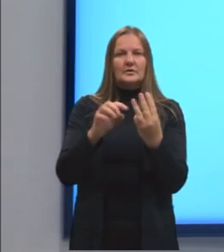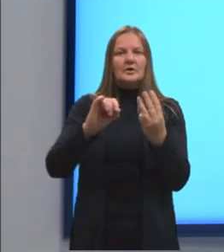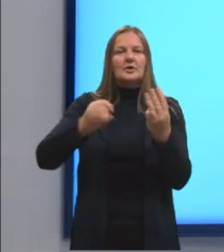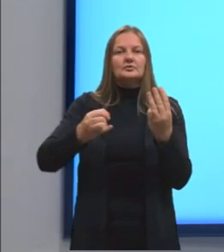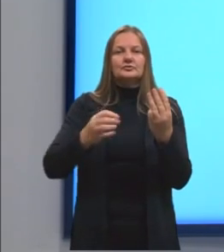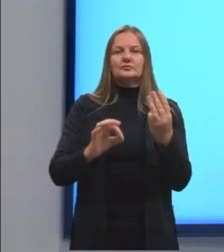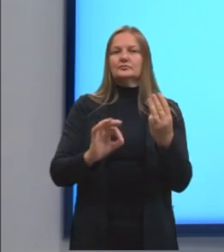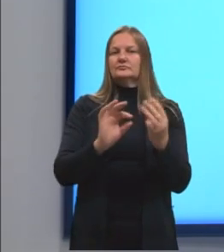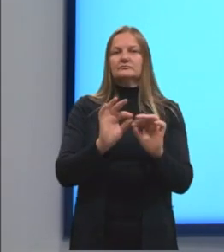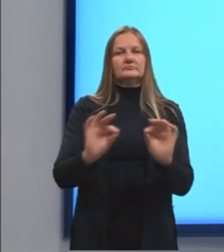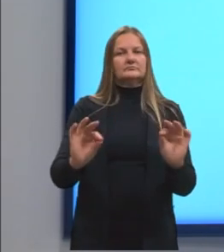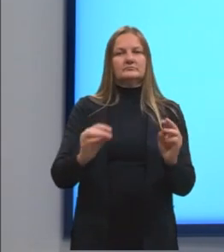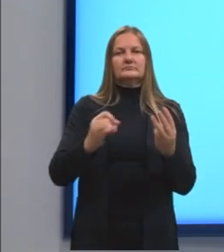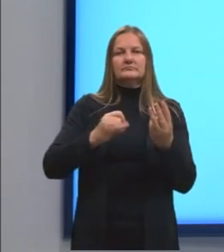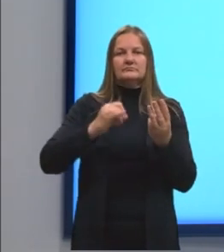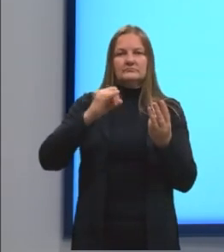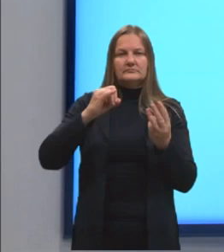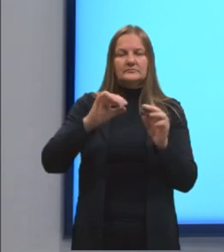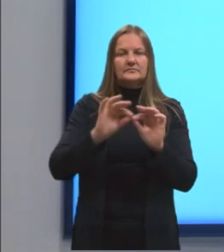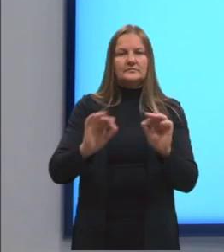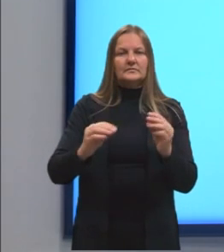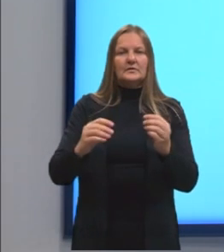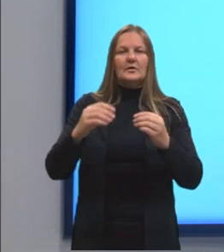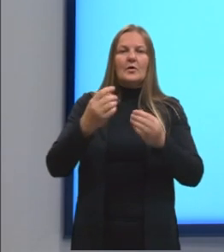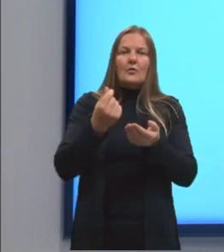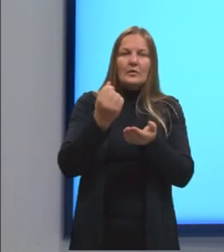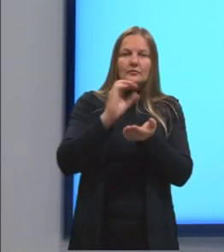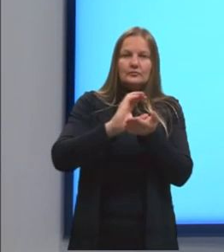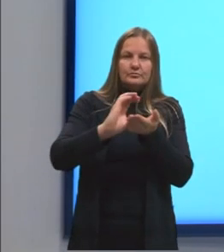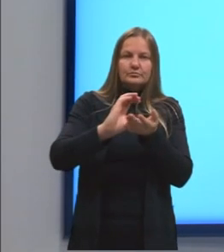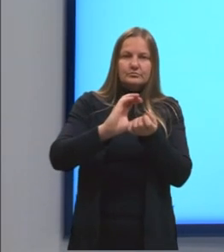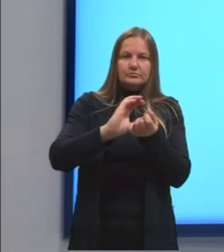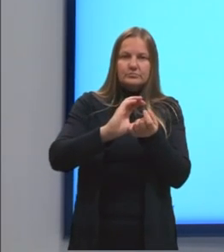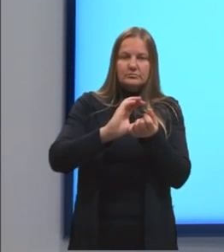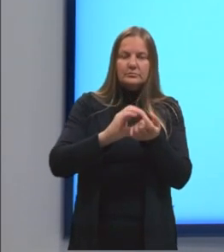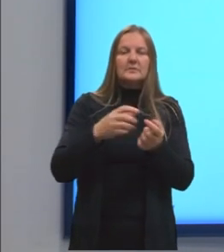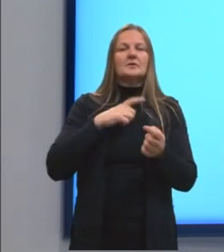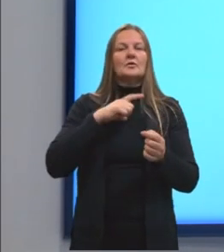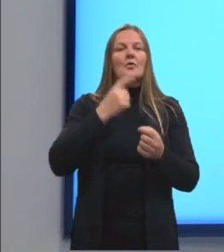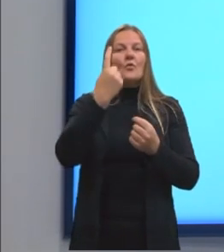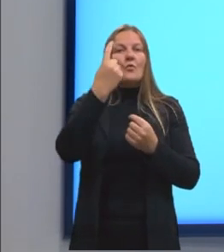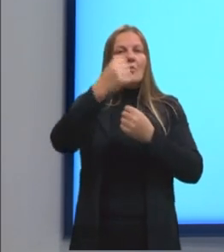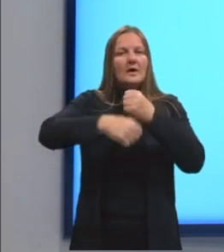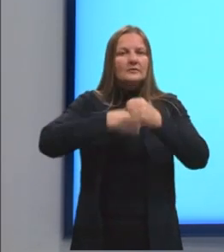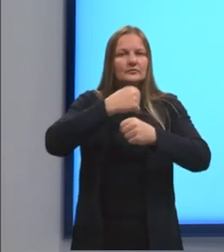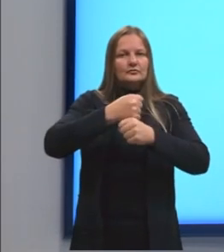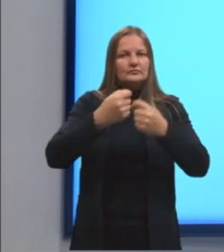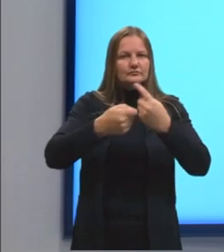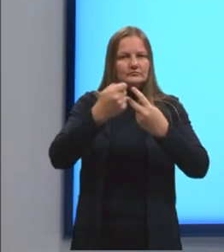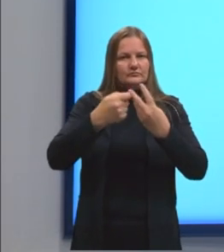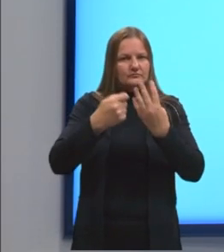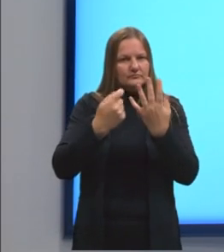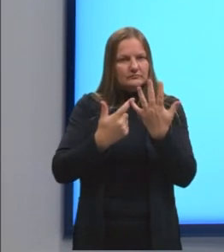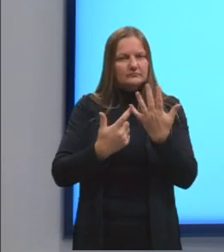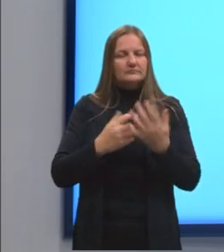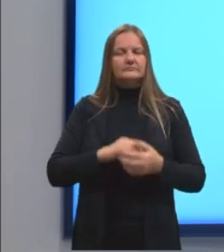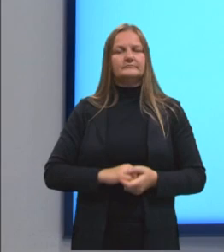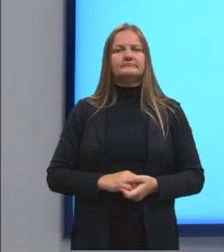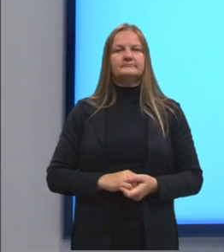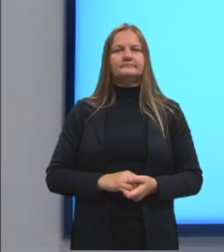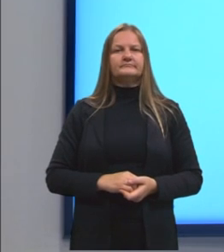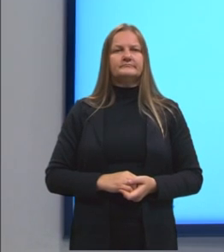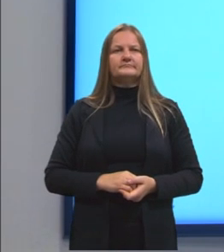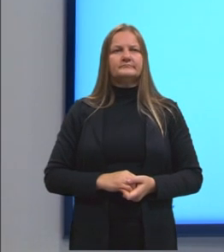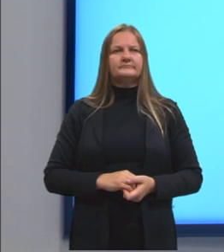simples, juros simples sobre o valor a ser financiado, e a duração é de um ano. Aqui,